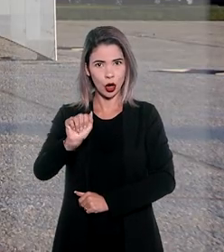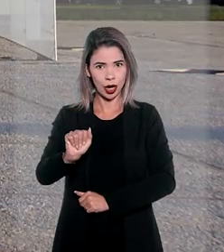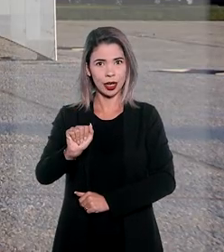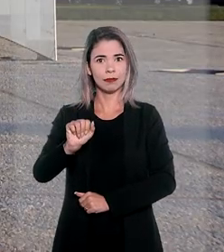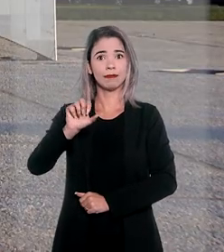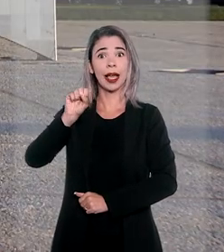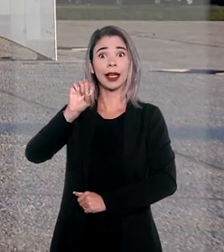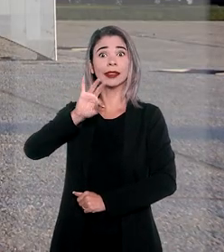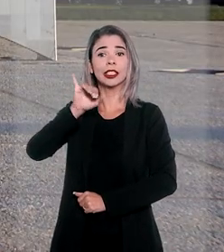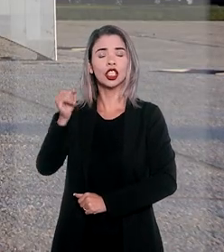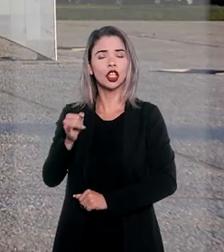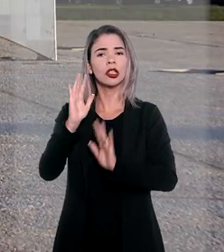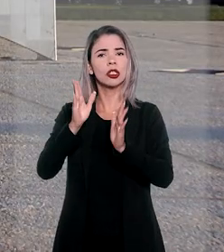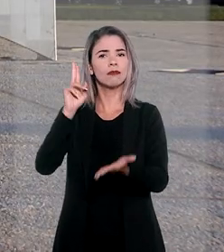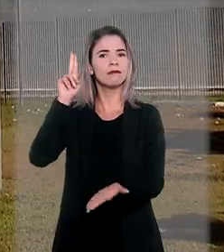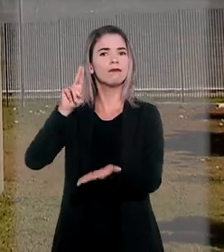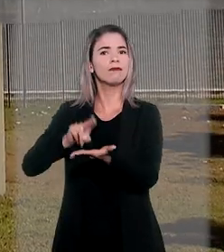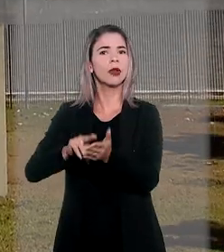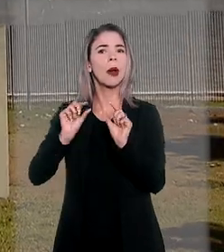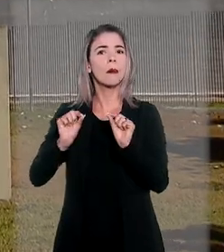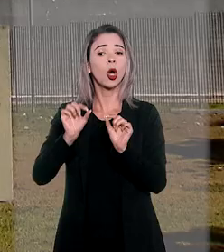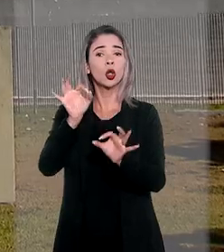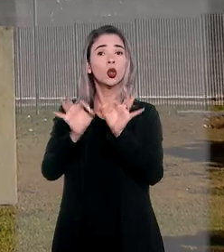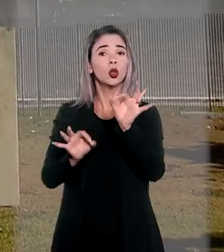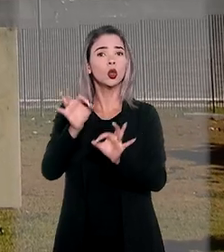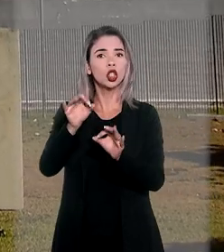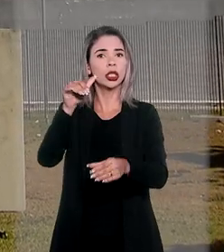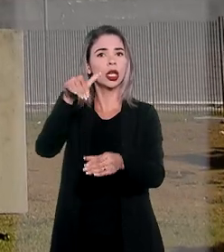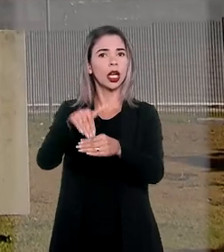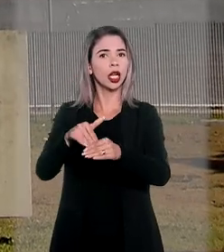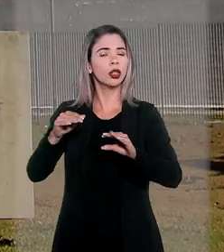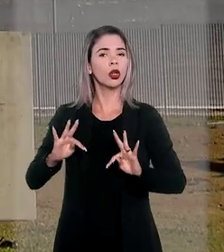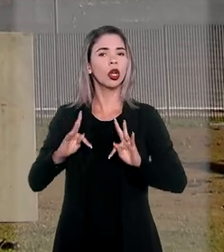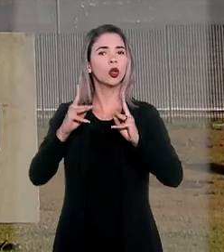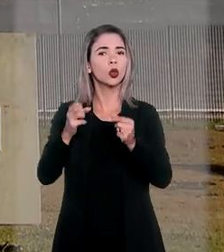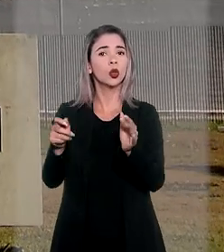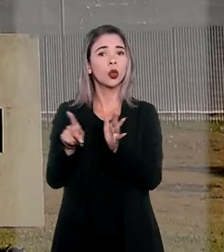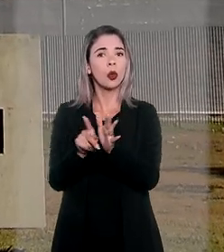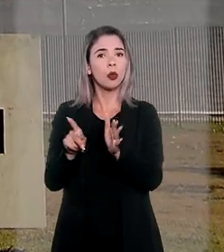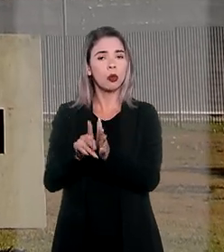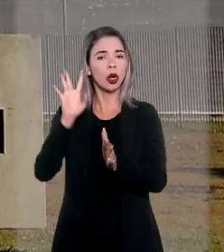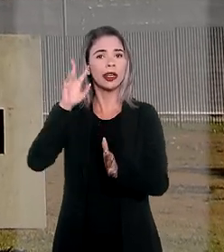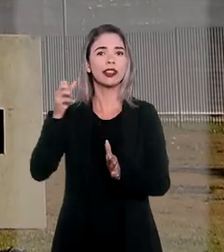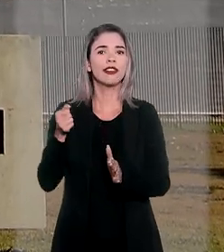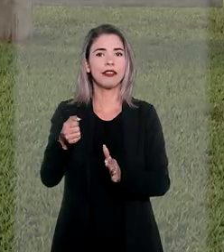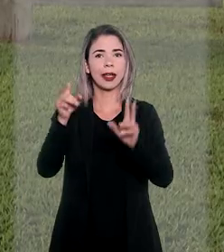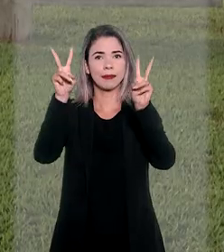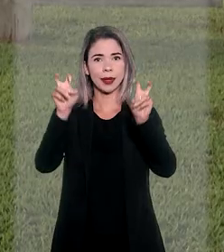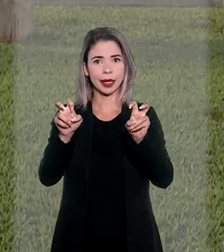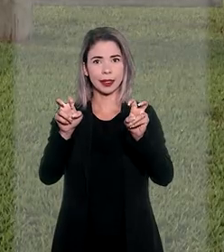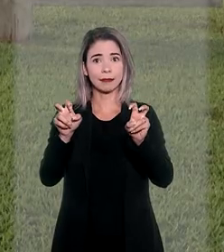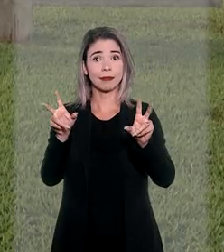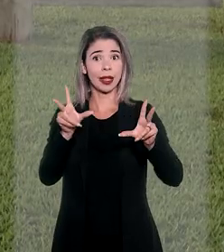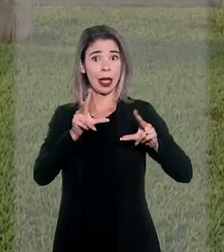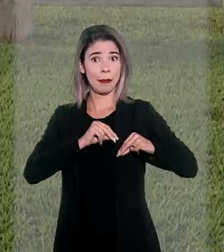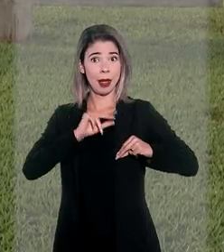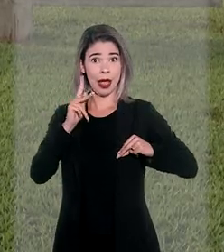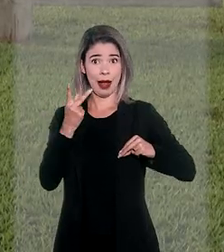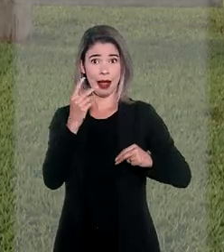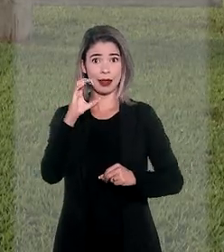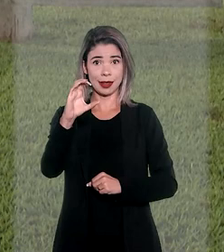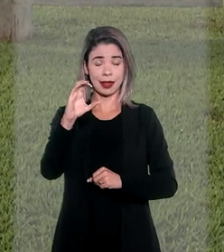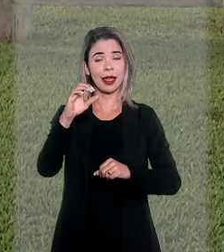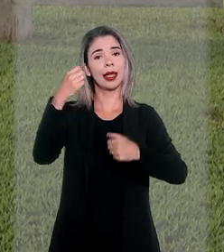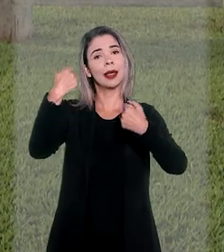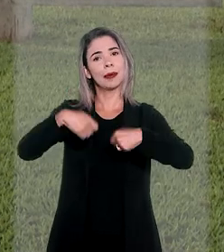Tribunal Federal passou a reconhecer a prevalência da justiça eleitoral para processamento e julgamento. O mérito do habeas